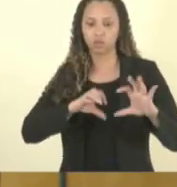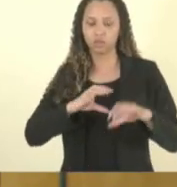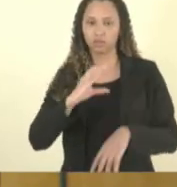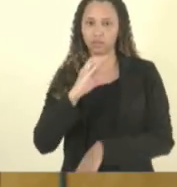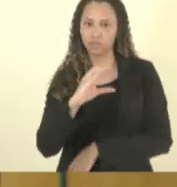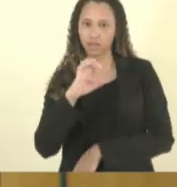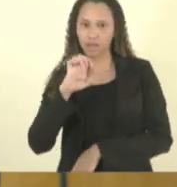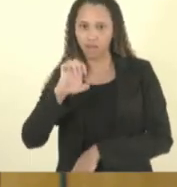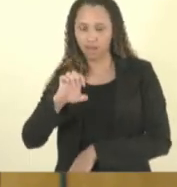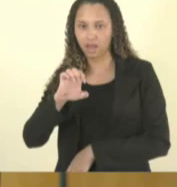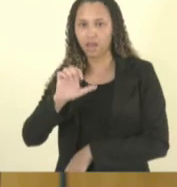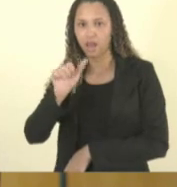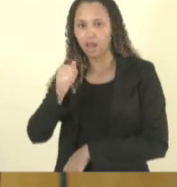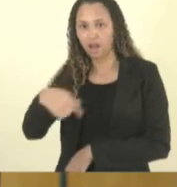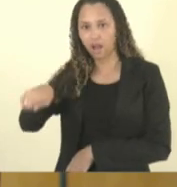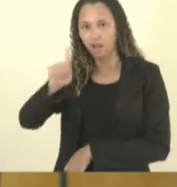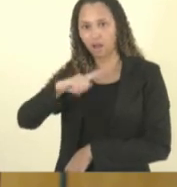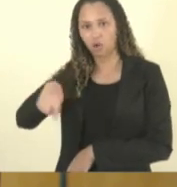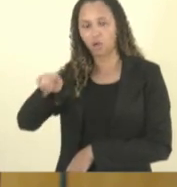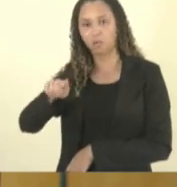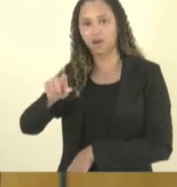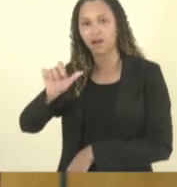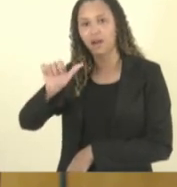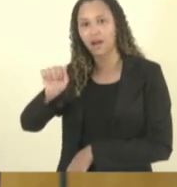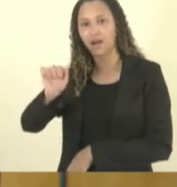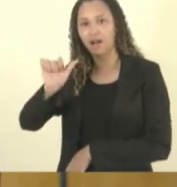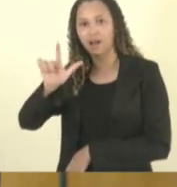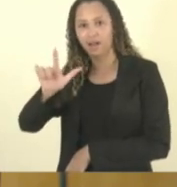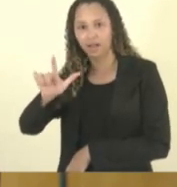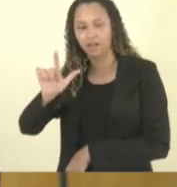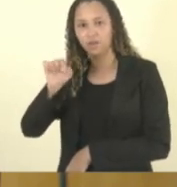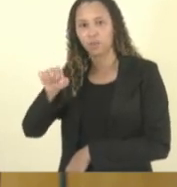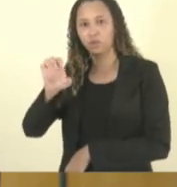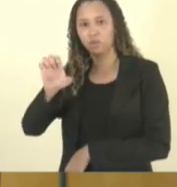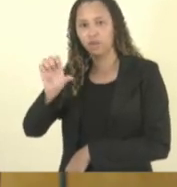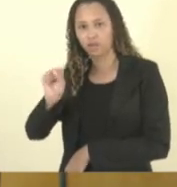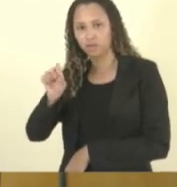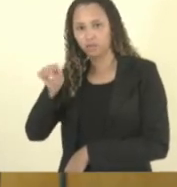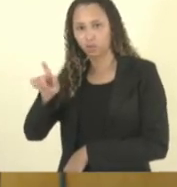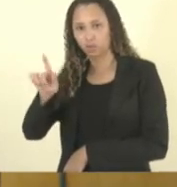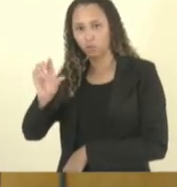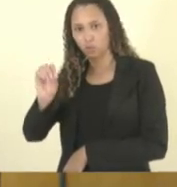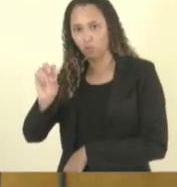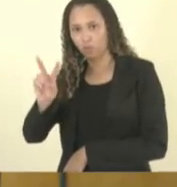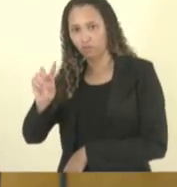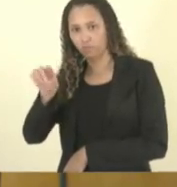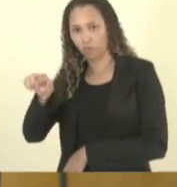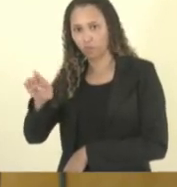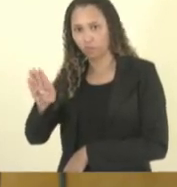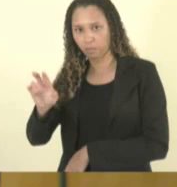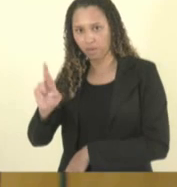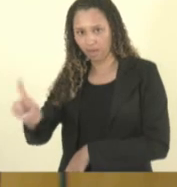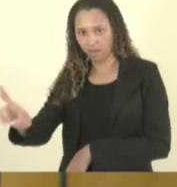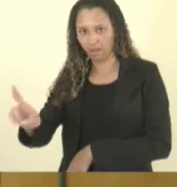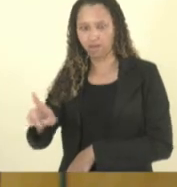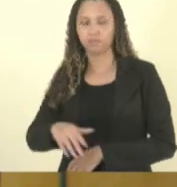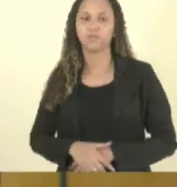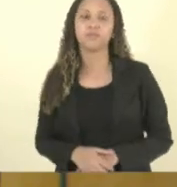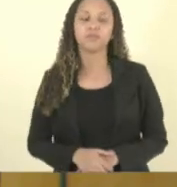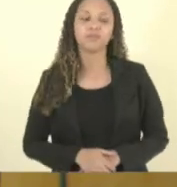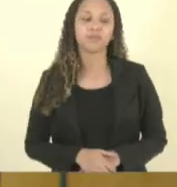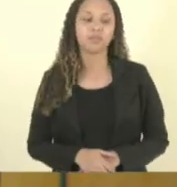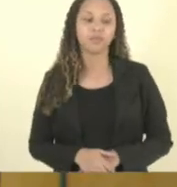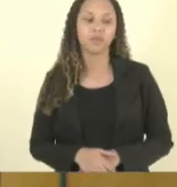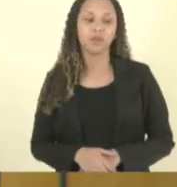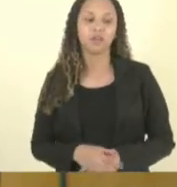arroba al.es.gov.br também pra estamos aqui